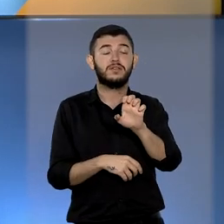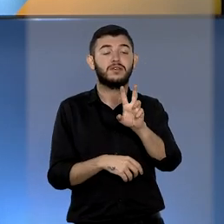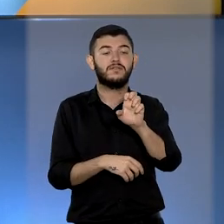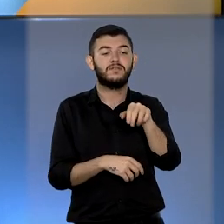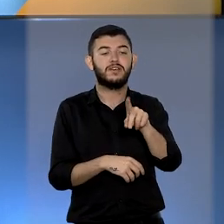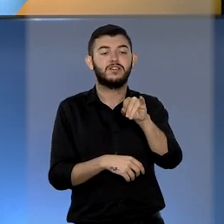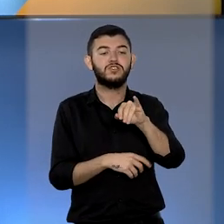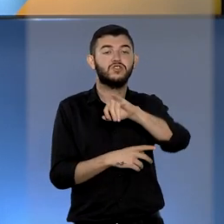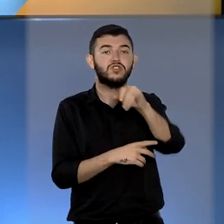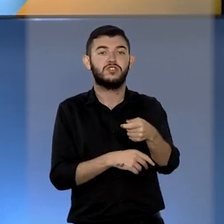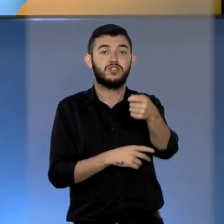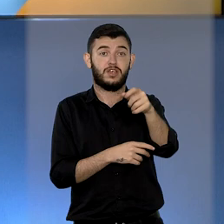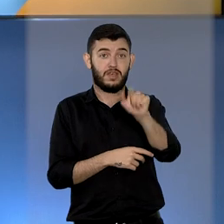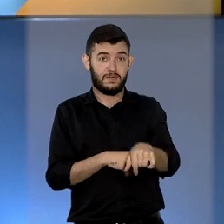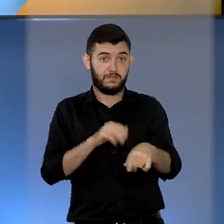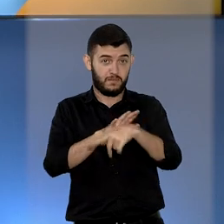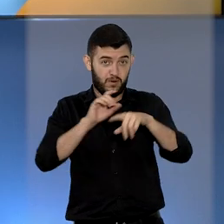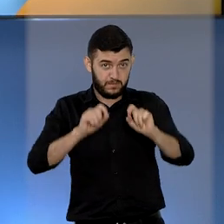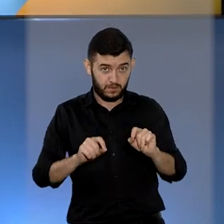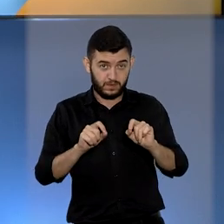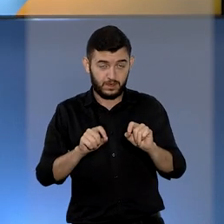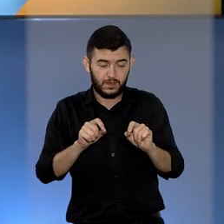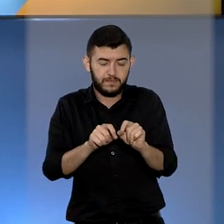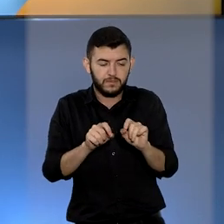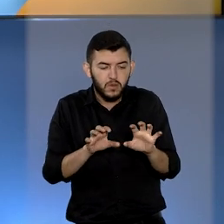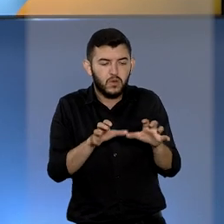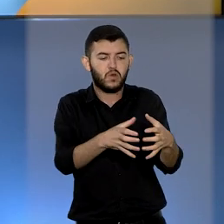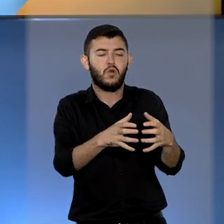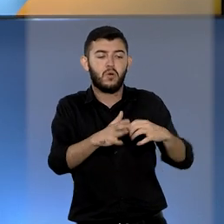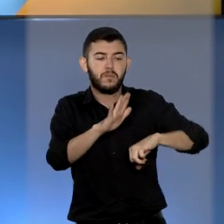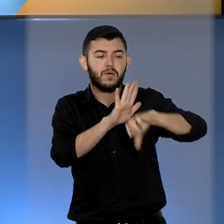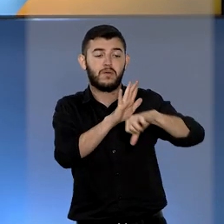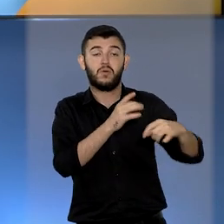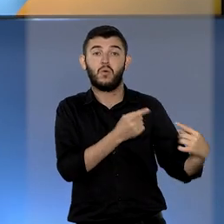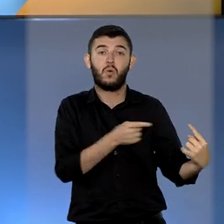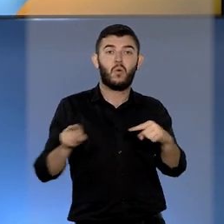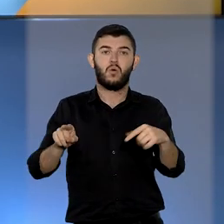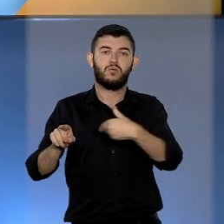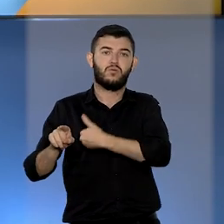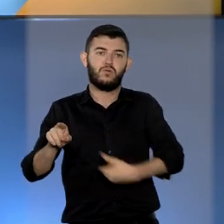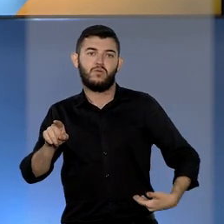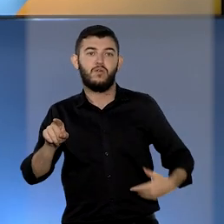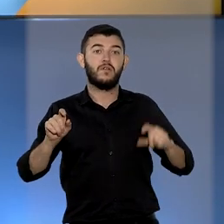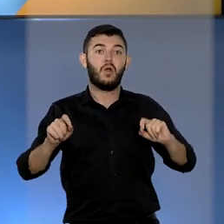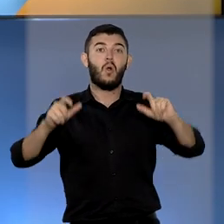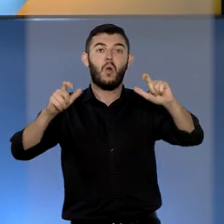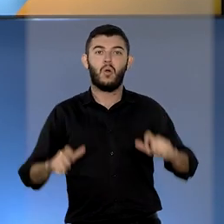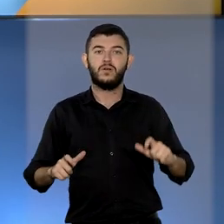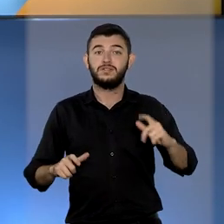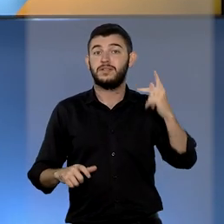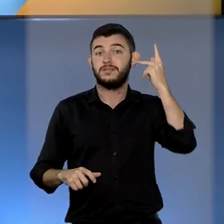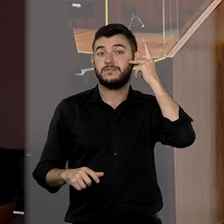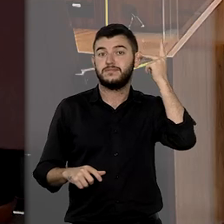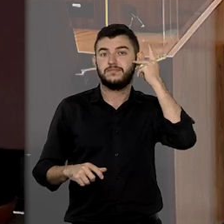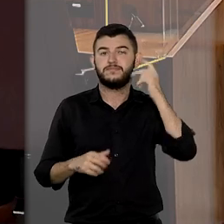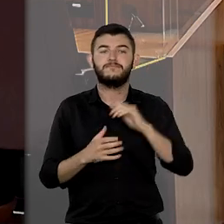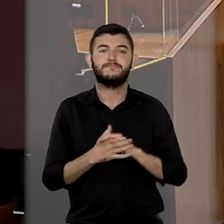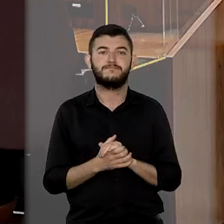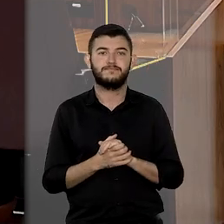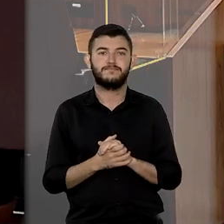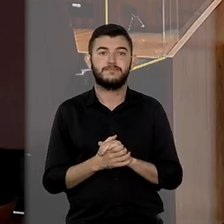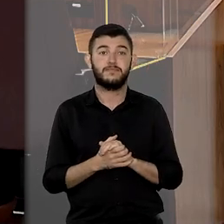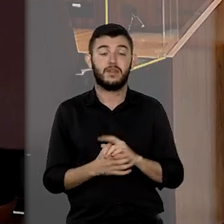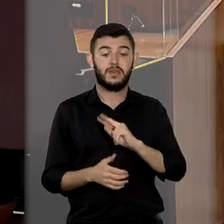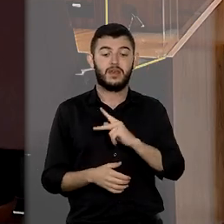que mira organização suspeita de crimes contra a administração pública em Ribeirão Preto, São Paulo. O